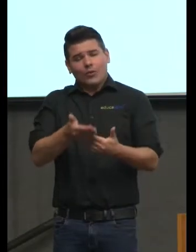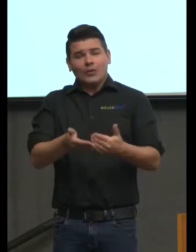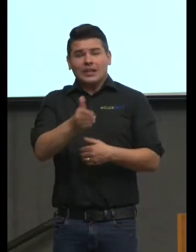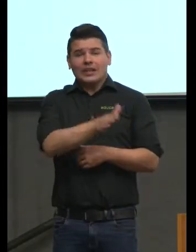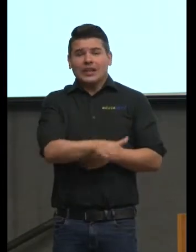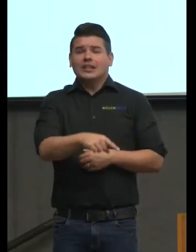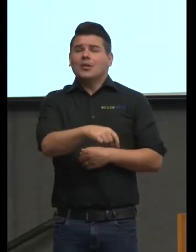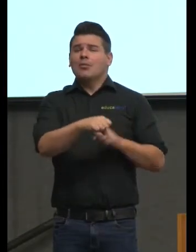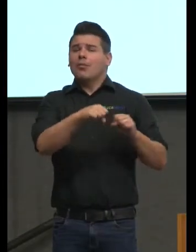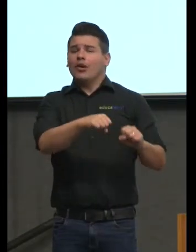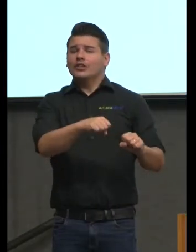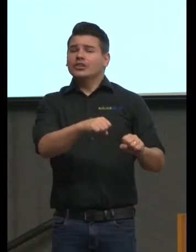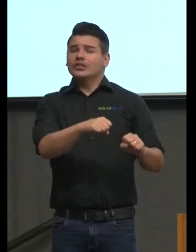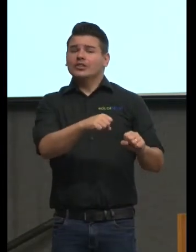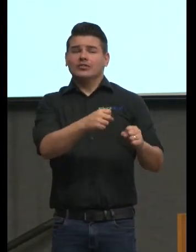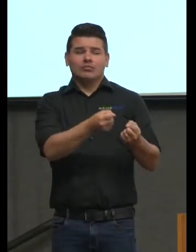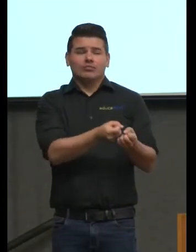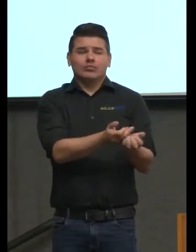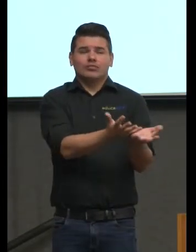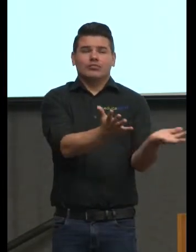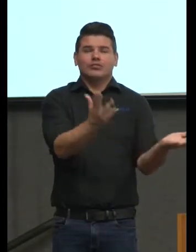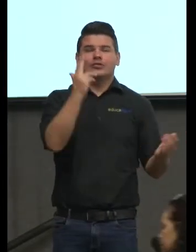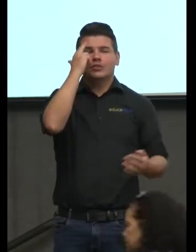imaginarem mundos